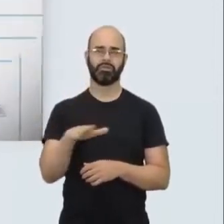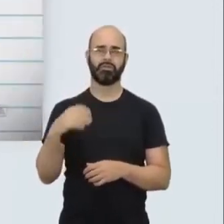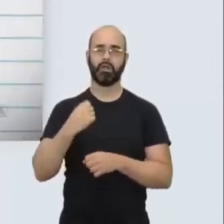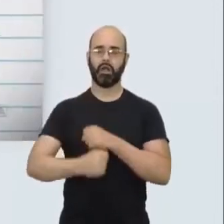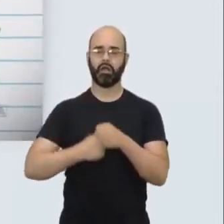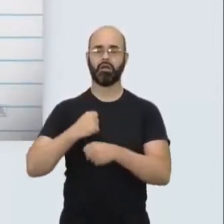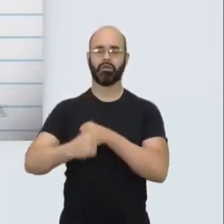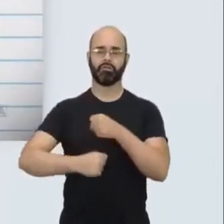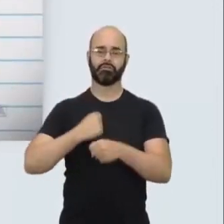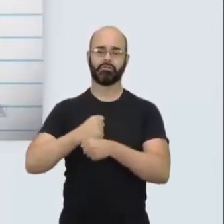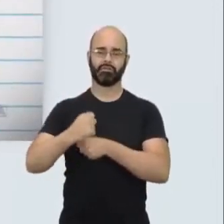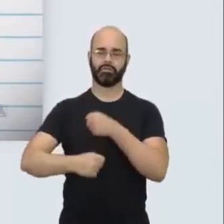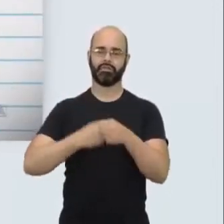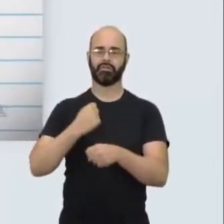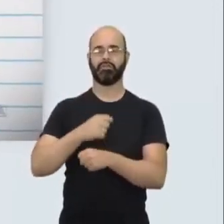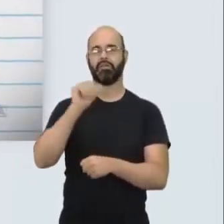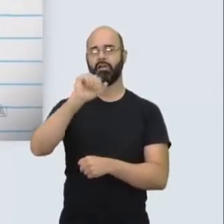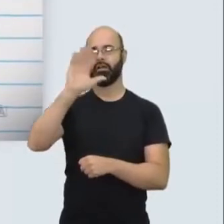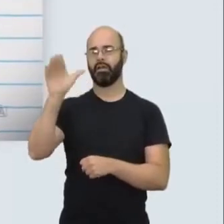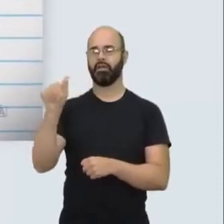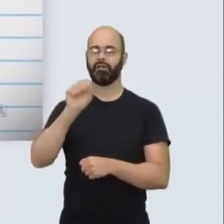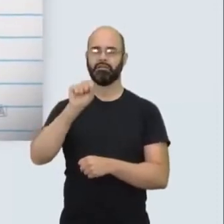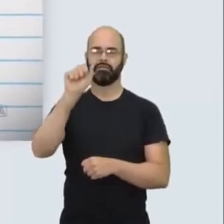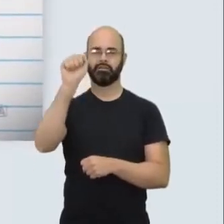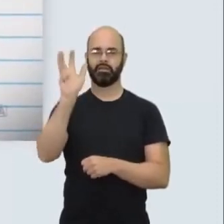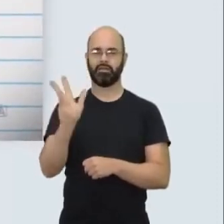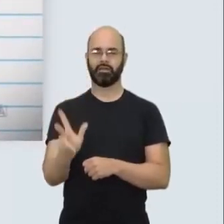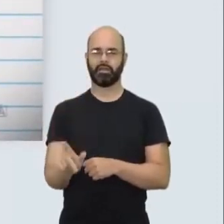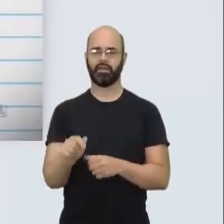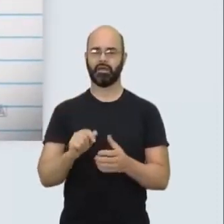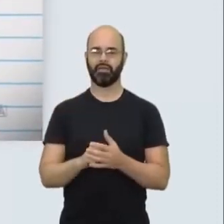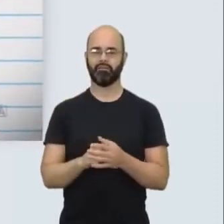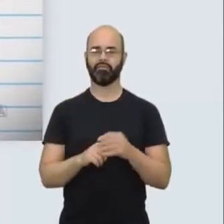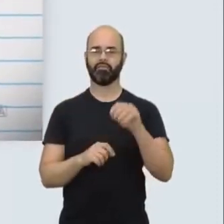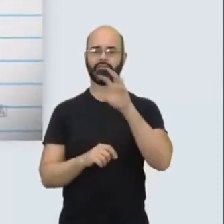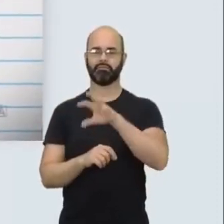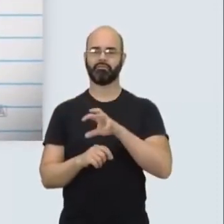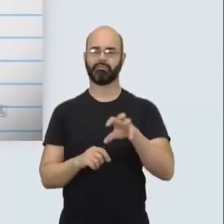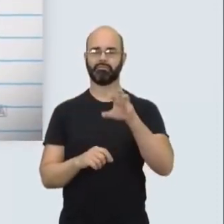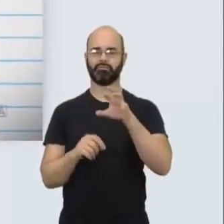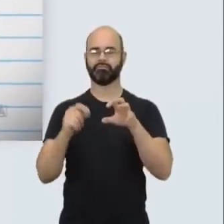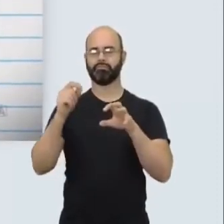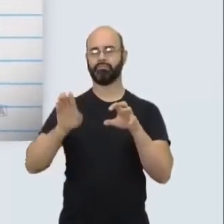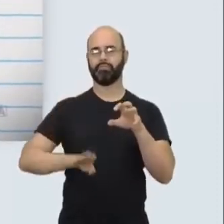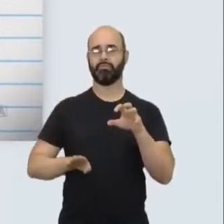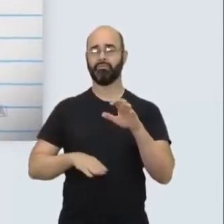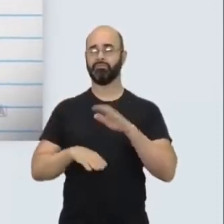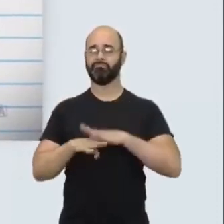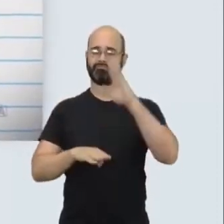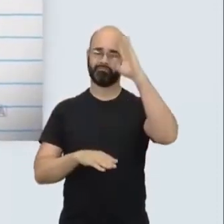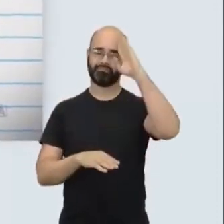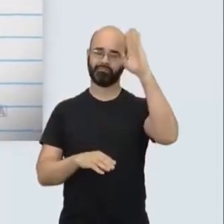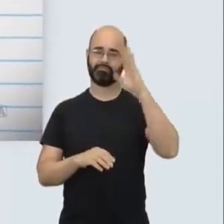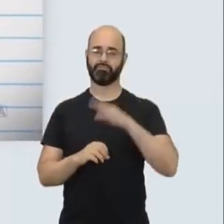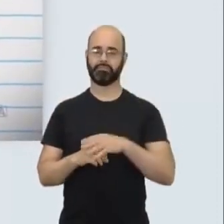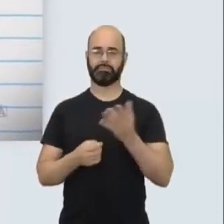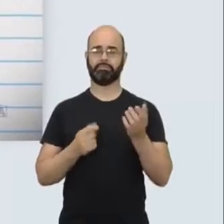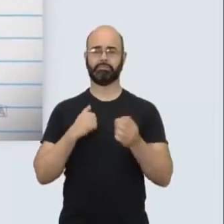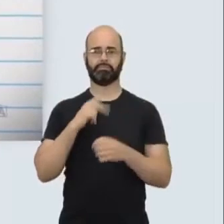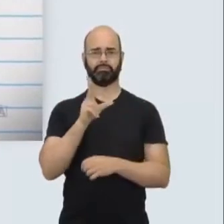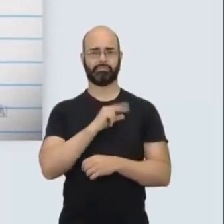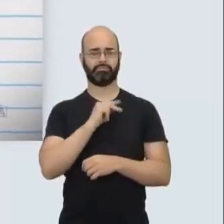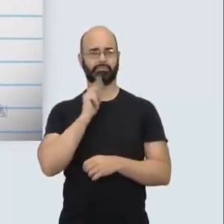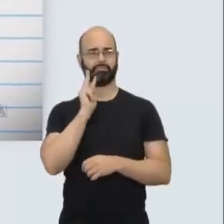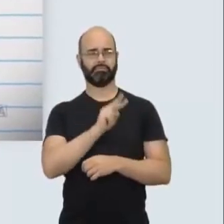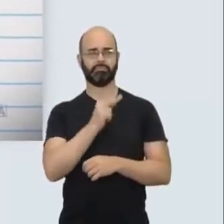A Ásia e a África subsaariana são as regiões do mundo onde esse mal se faz mais presente. São dados alarmantes, não?